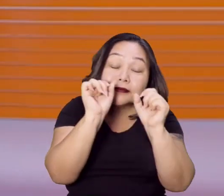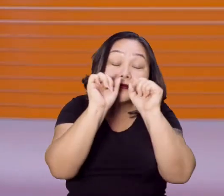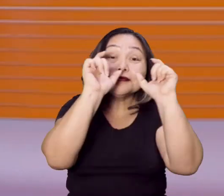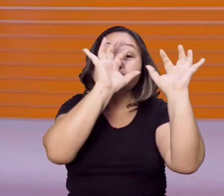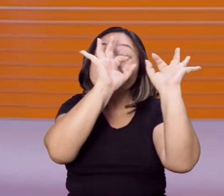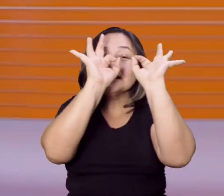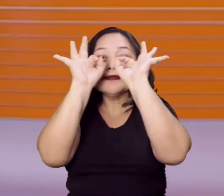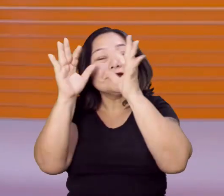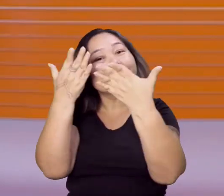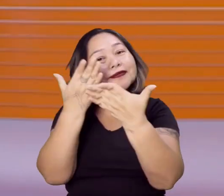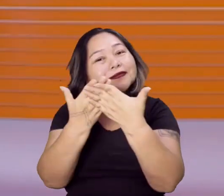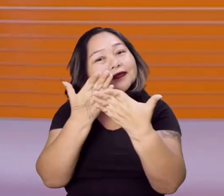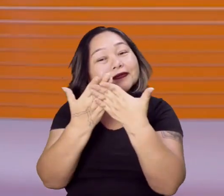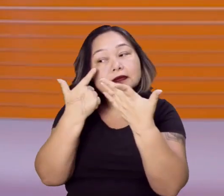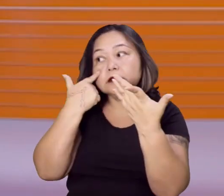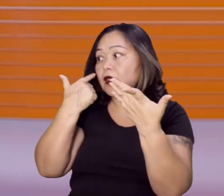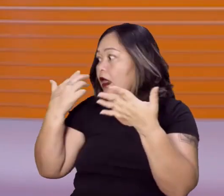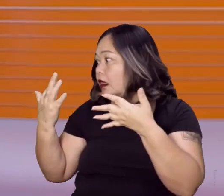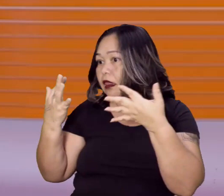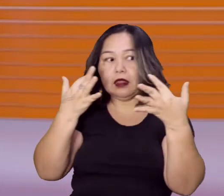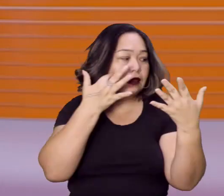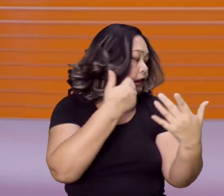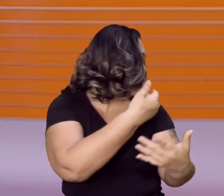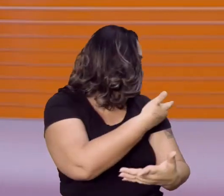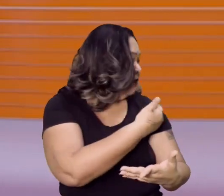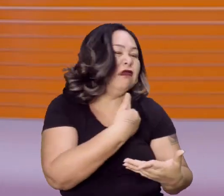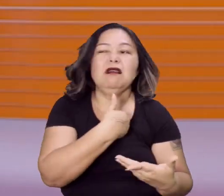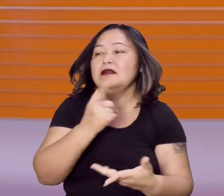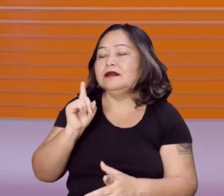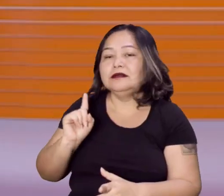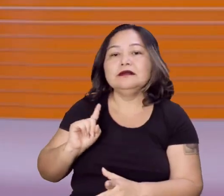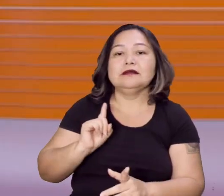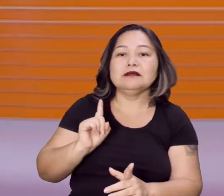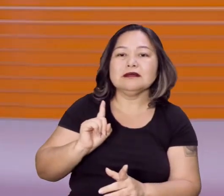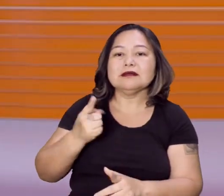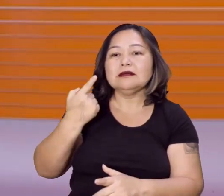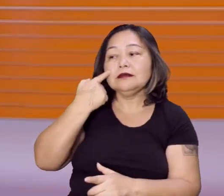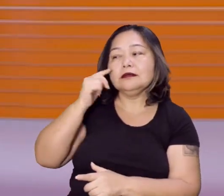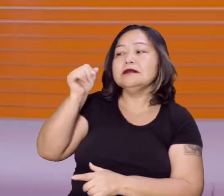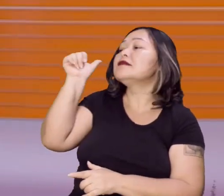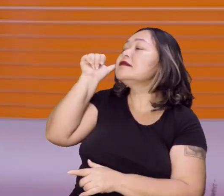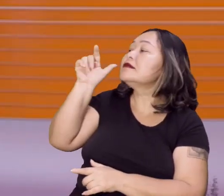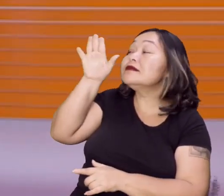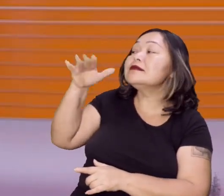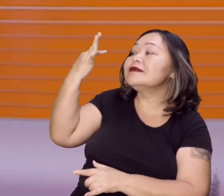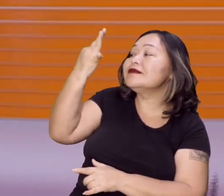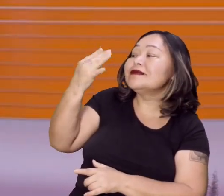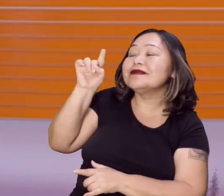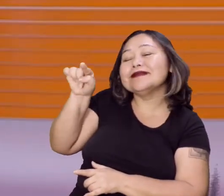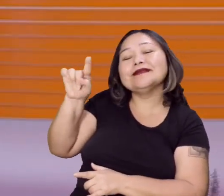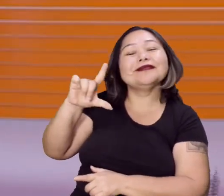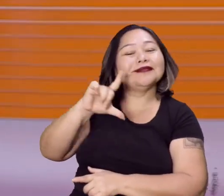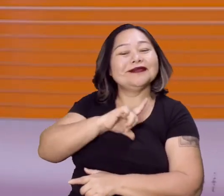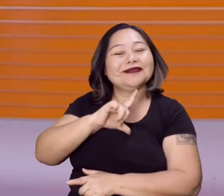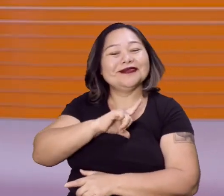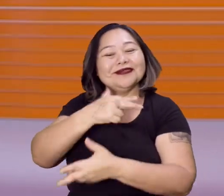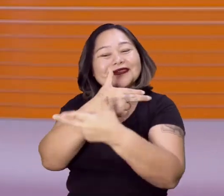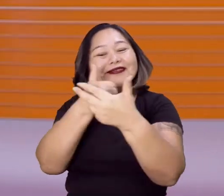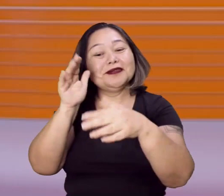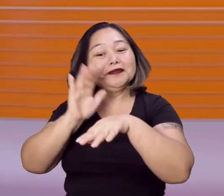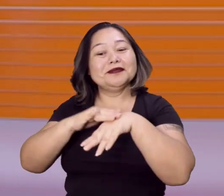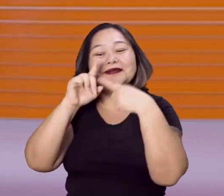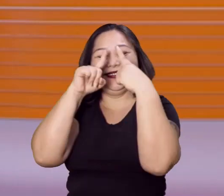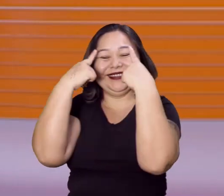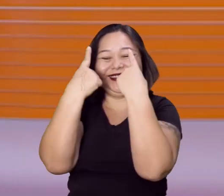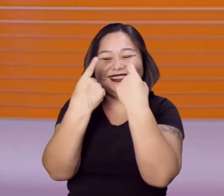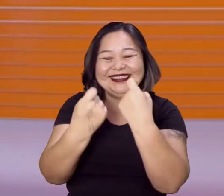atenção na aula, para de ficar olhando lá para o coleguinha do lado, para a menina bonita do lado. Eu sei que tem muitas coisas mais